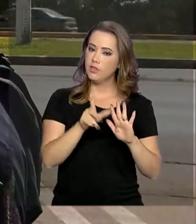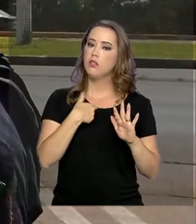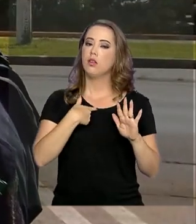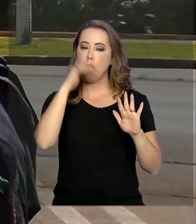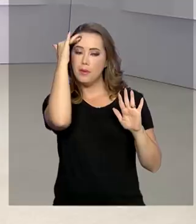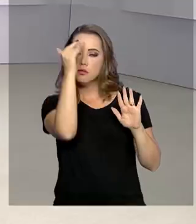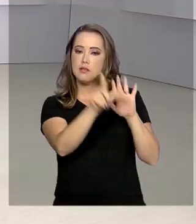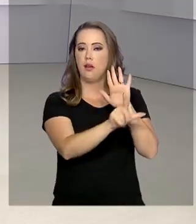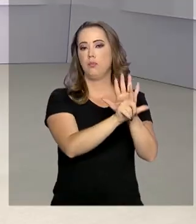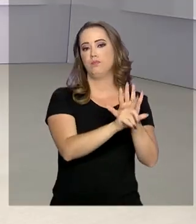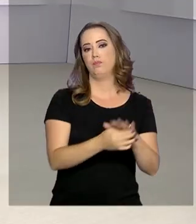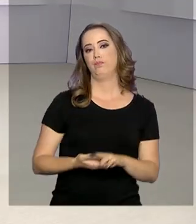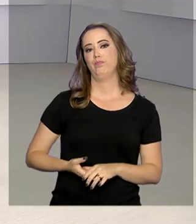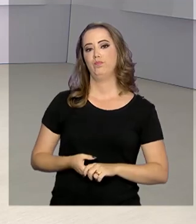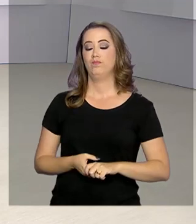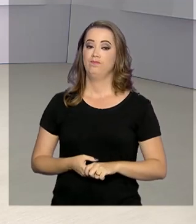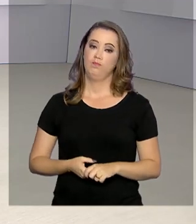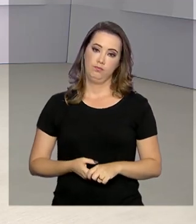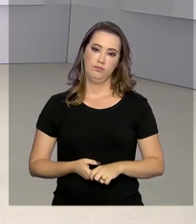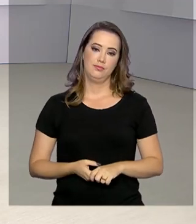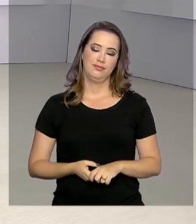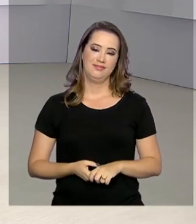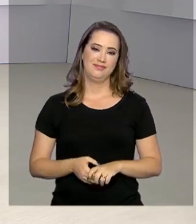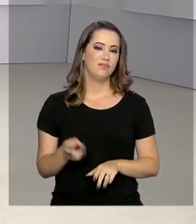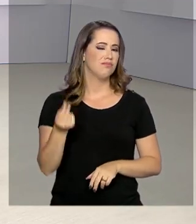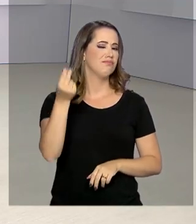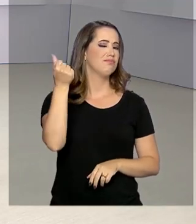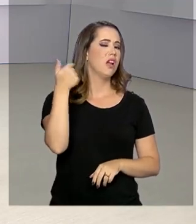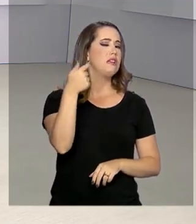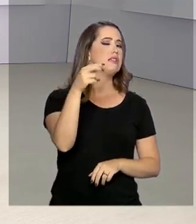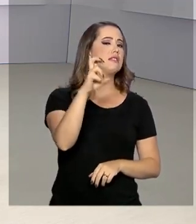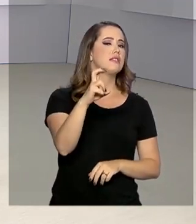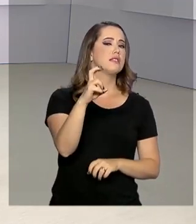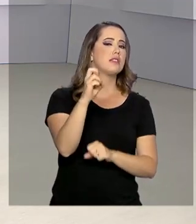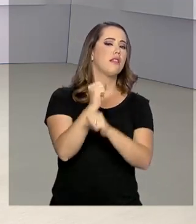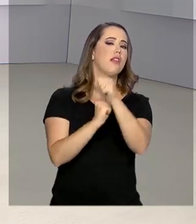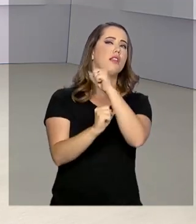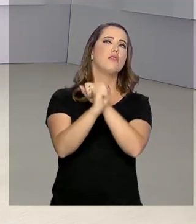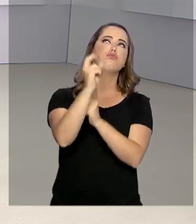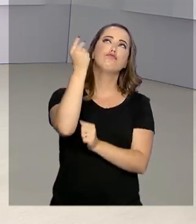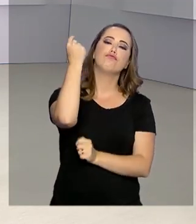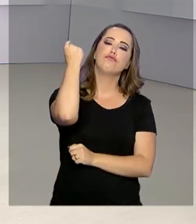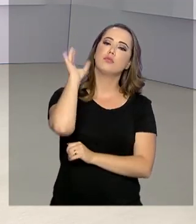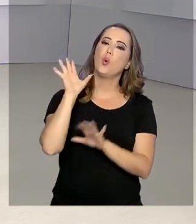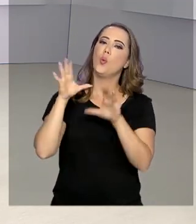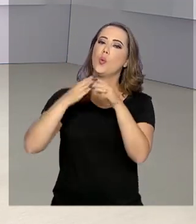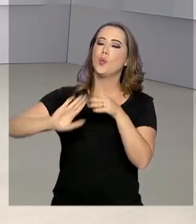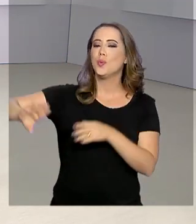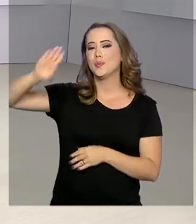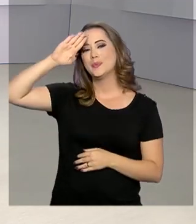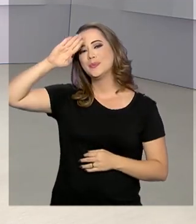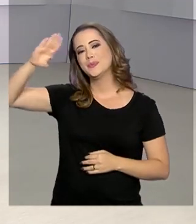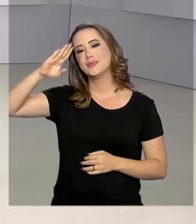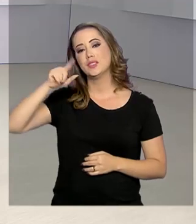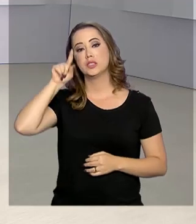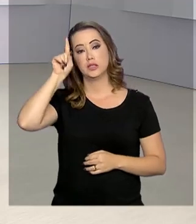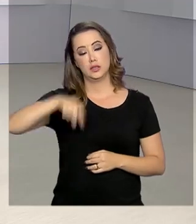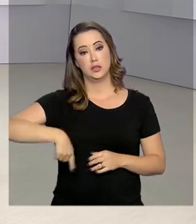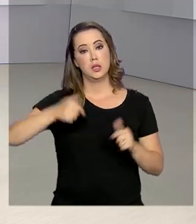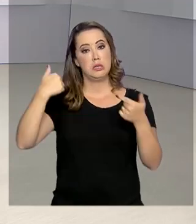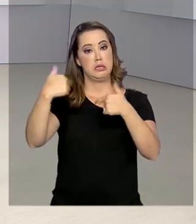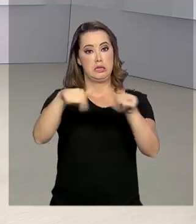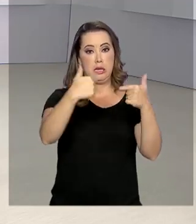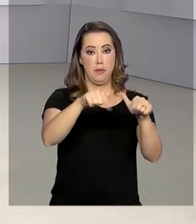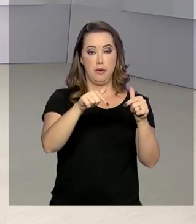aplicadas. Há exatos 75 anos, a Força Expedicionária Brasileira, um grupo de soldados que